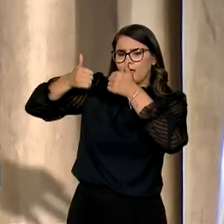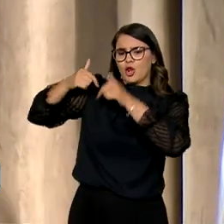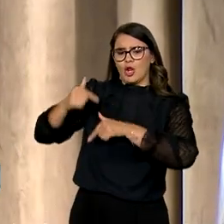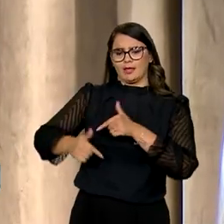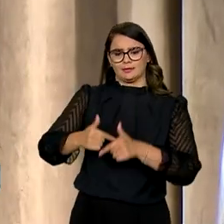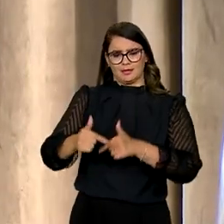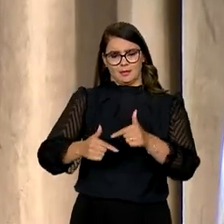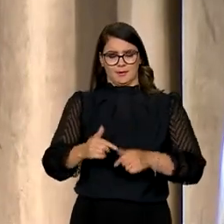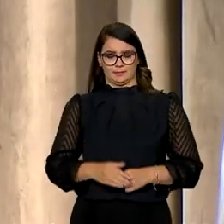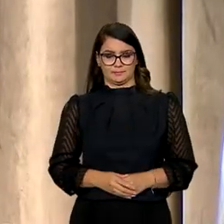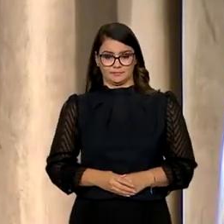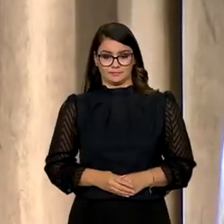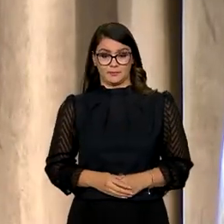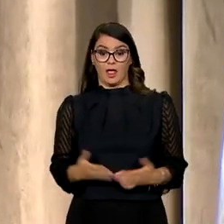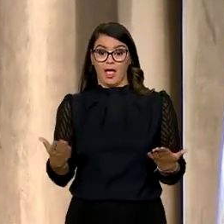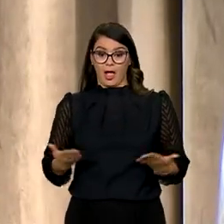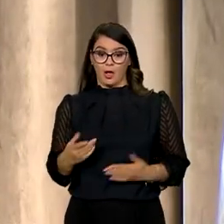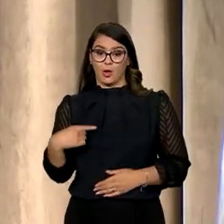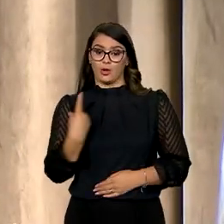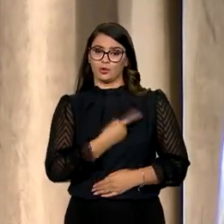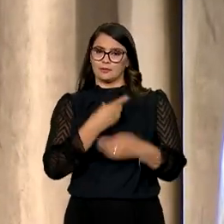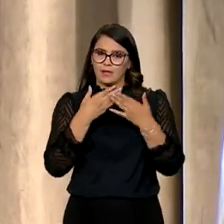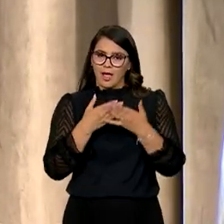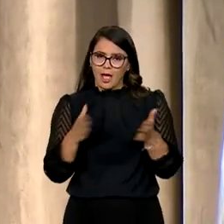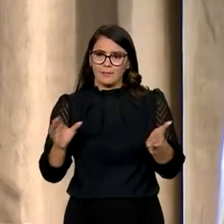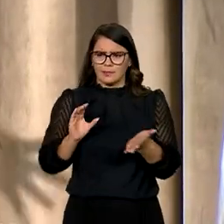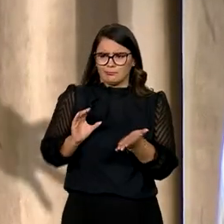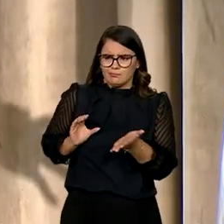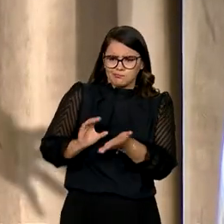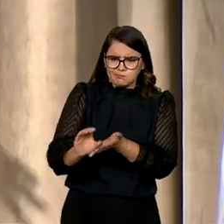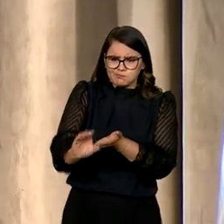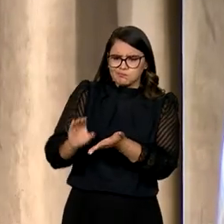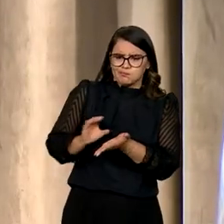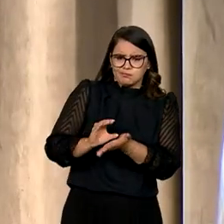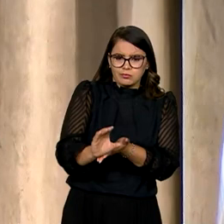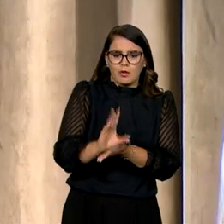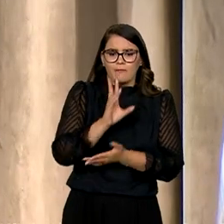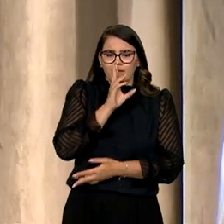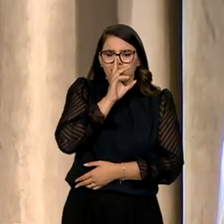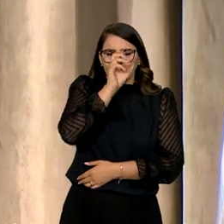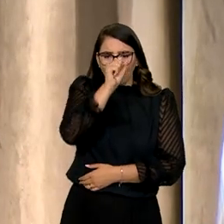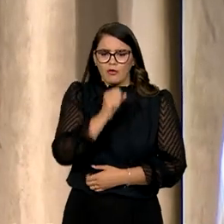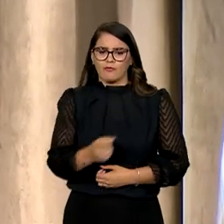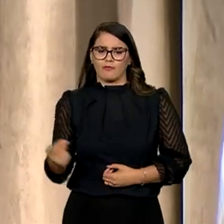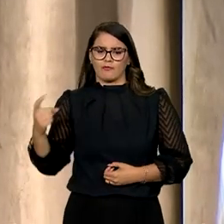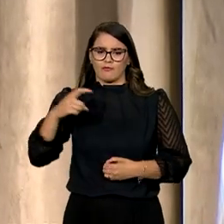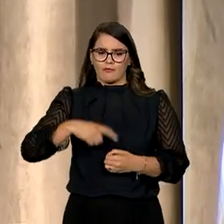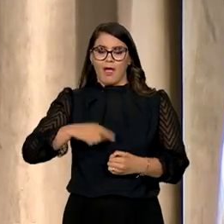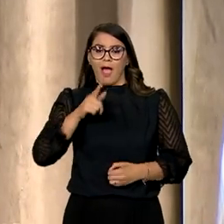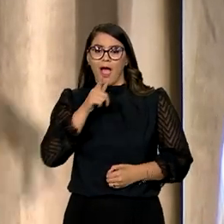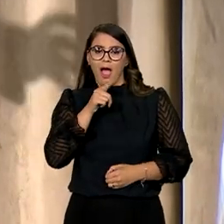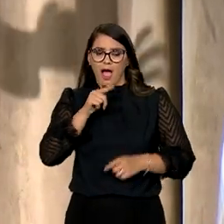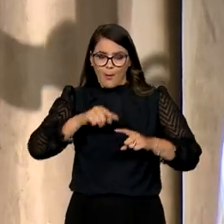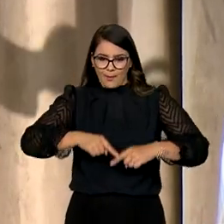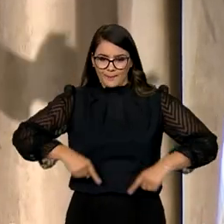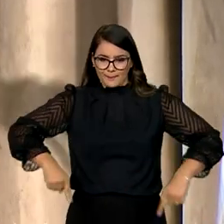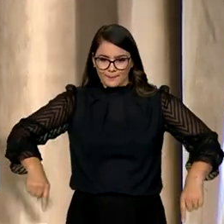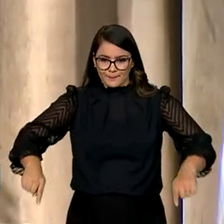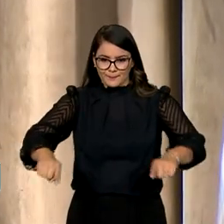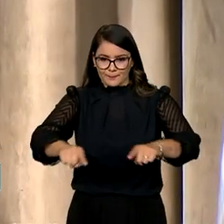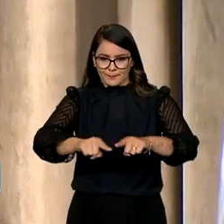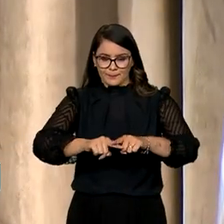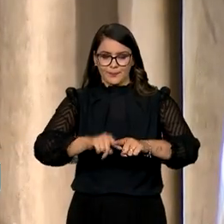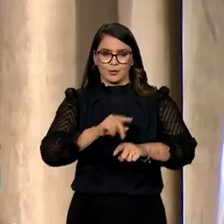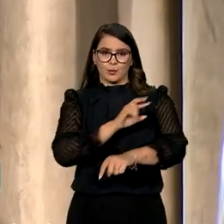estamos abrindo investimentos fortes, por exemplo, para a recuperação das bacias hidrográficas, entre elas a do